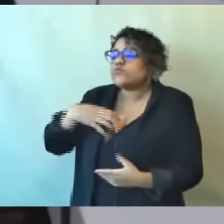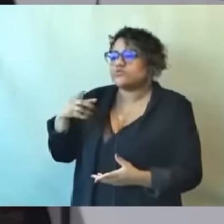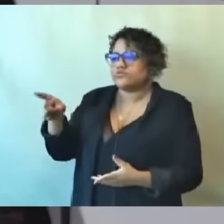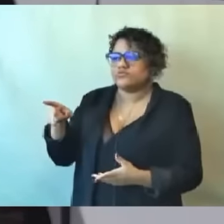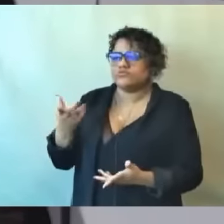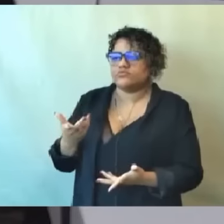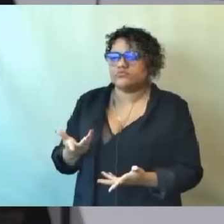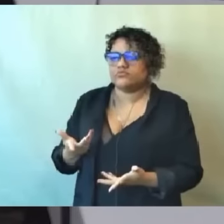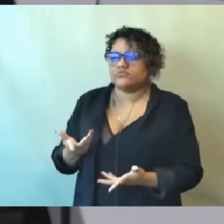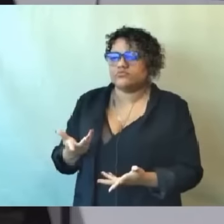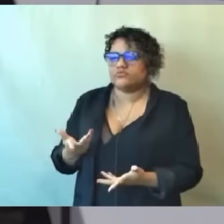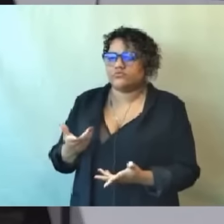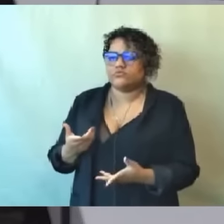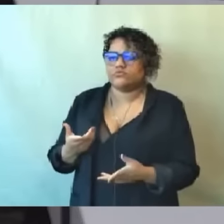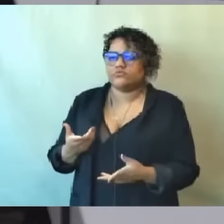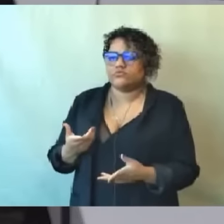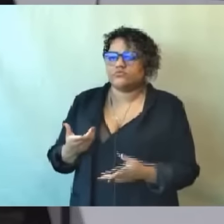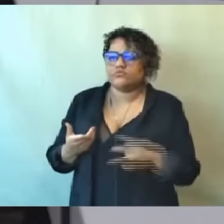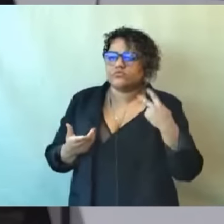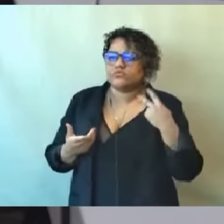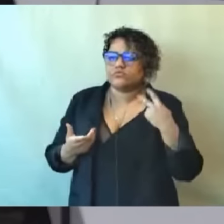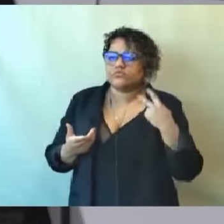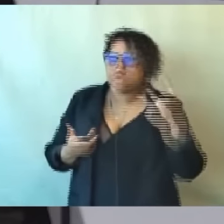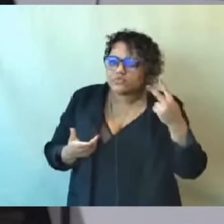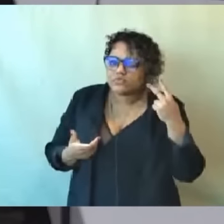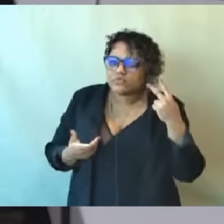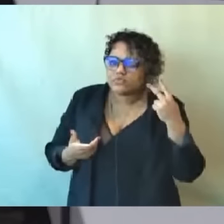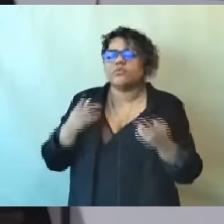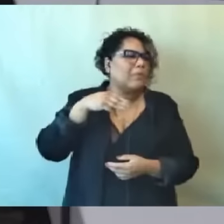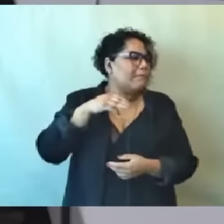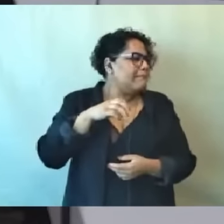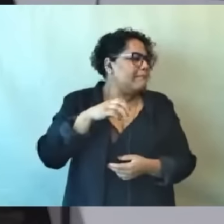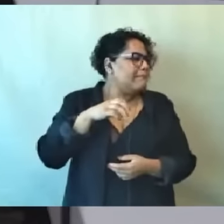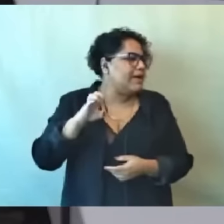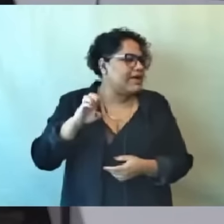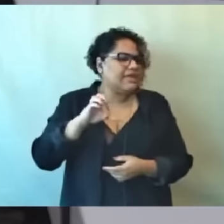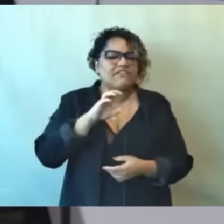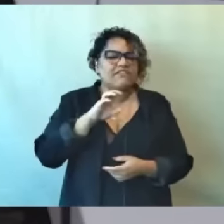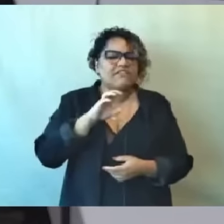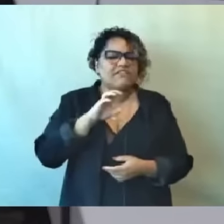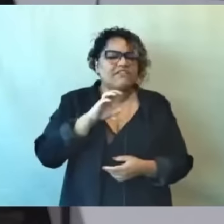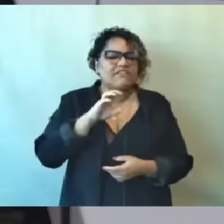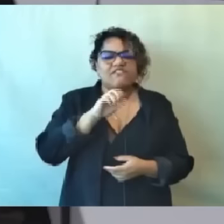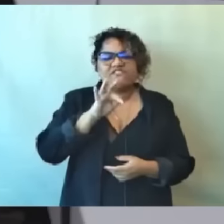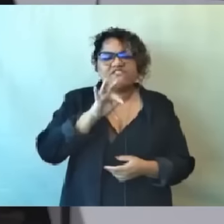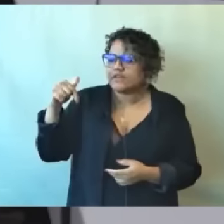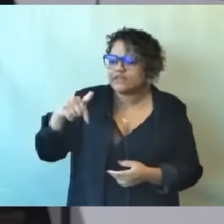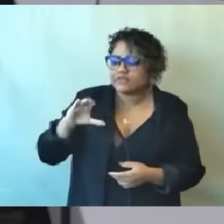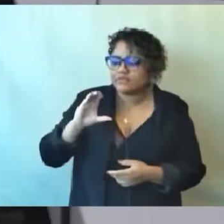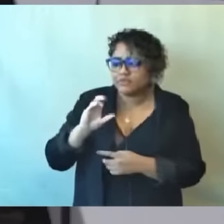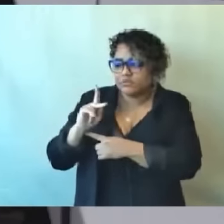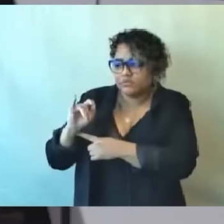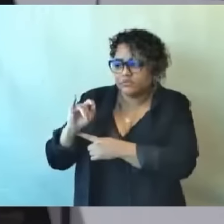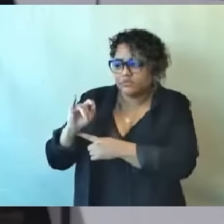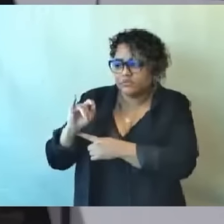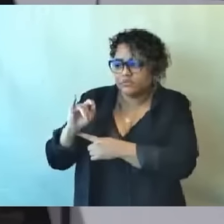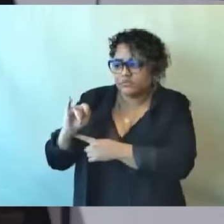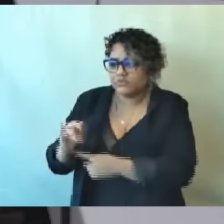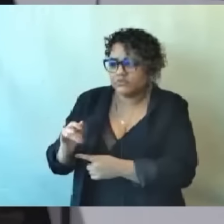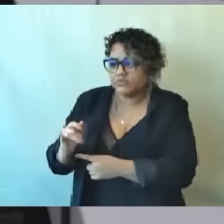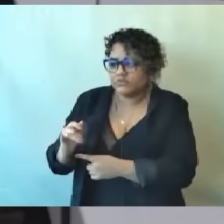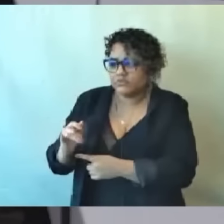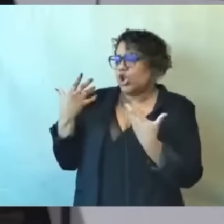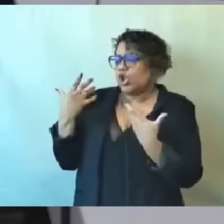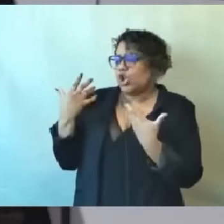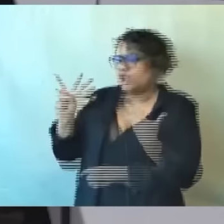Falei lá do RBL para fazer mentira aqui com essa CPI e nós o deixamos. Bruno, você me respeita. A palavra está comigo. Pelo amor de Deus, você está falando mentira sobre